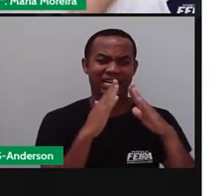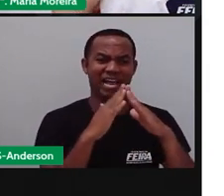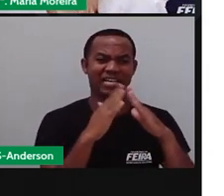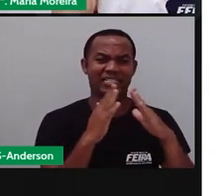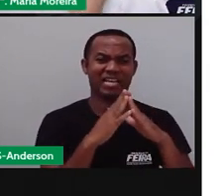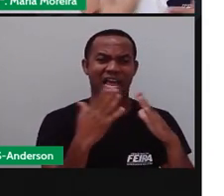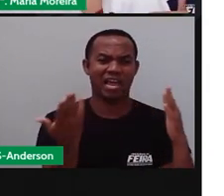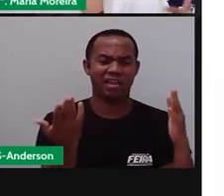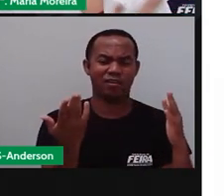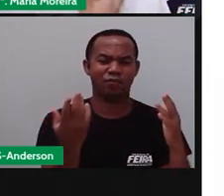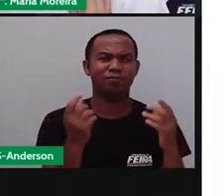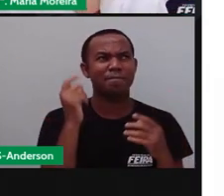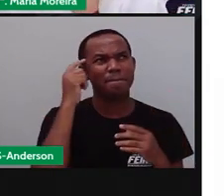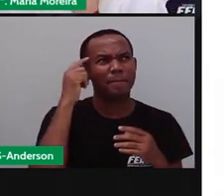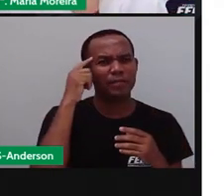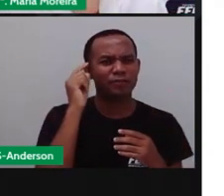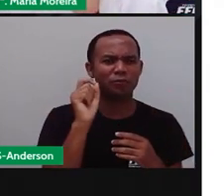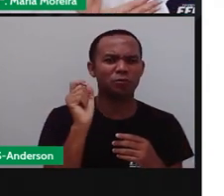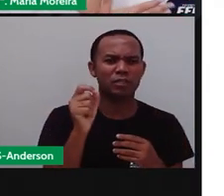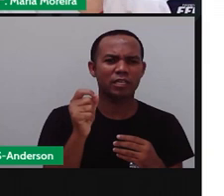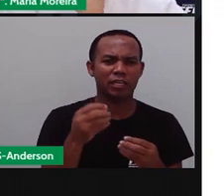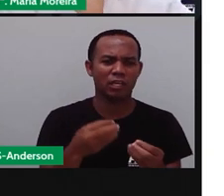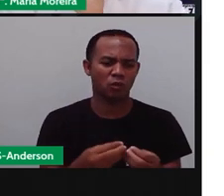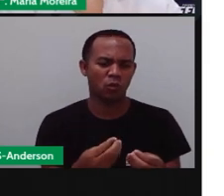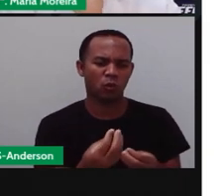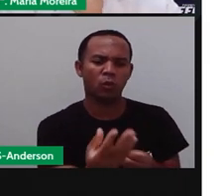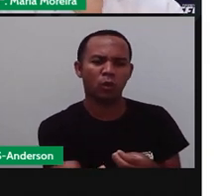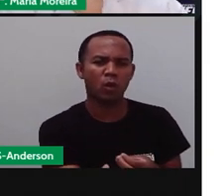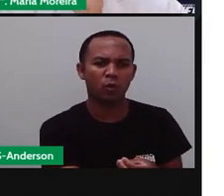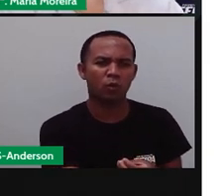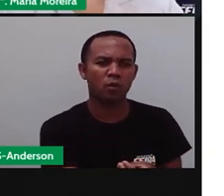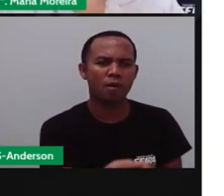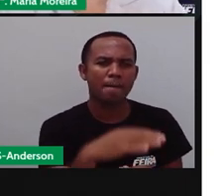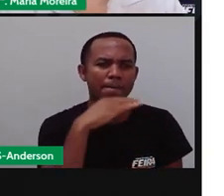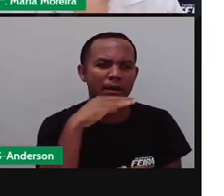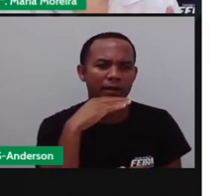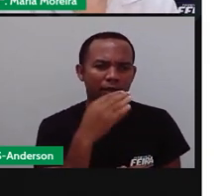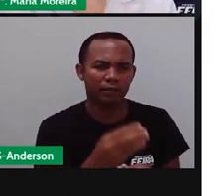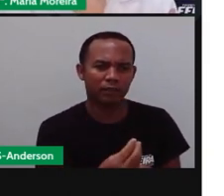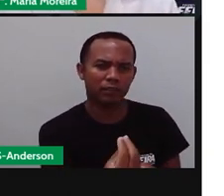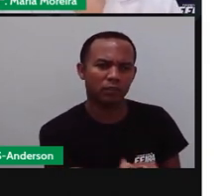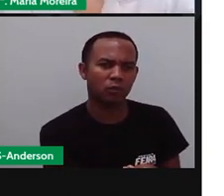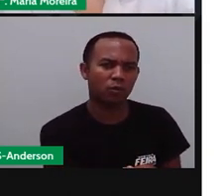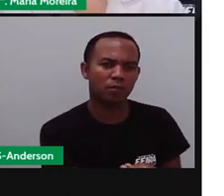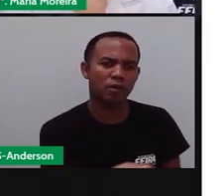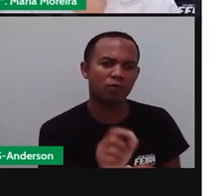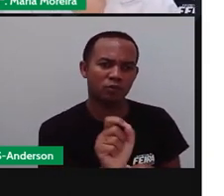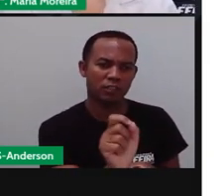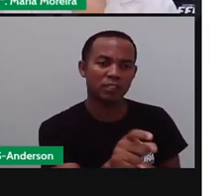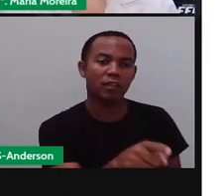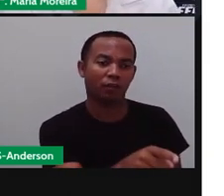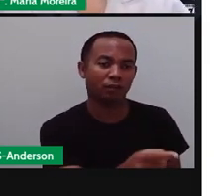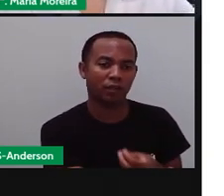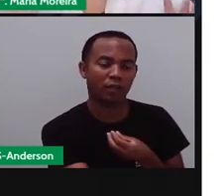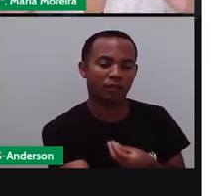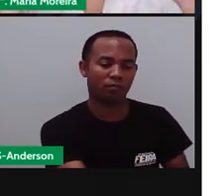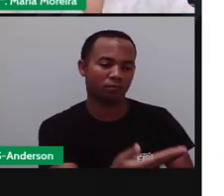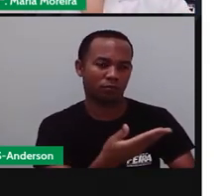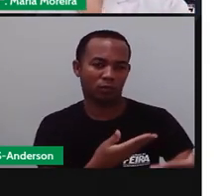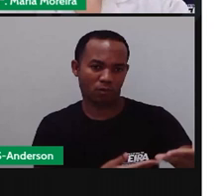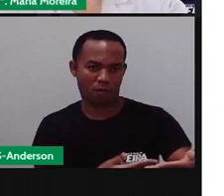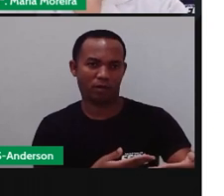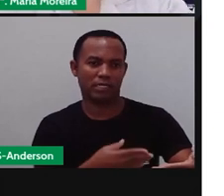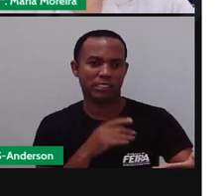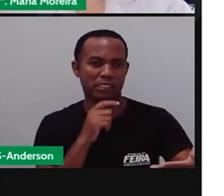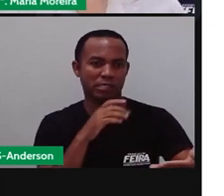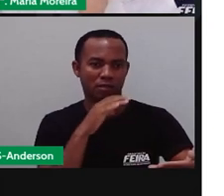começa, né, esse processo de troca. Eu troco, entrego para a Anderson e digo, olha, Anderson, está sobrando manga na minha casa, toma